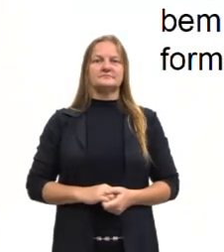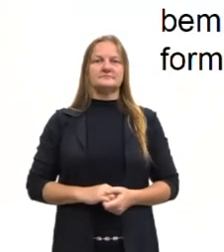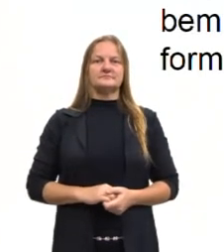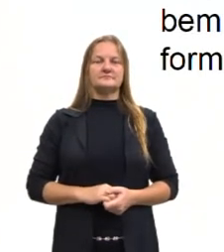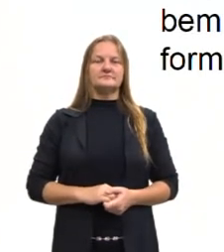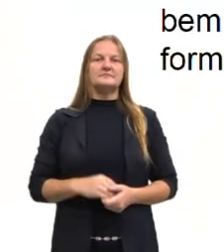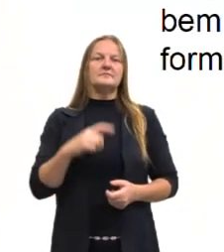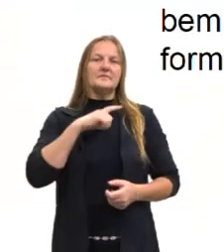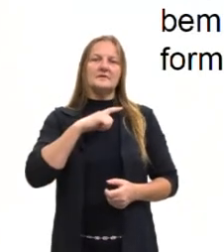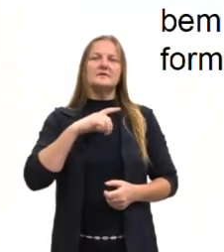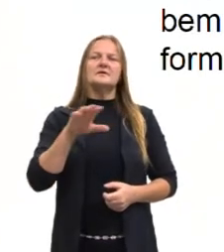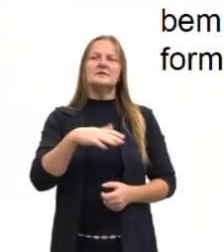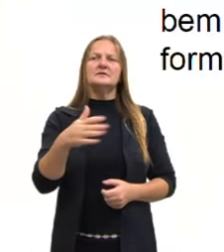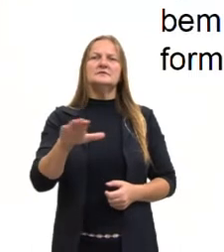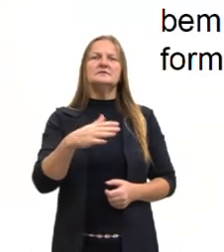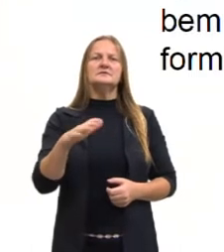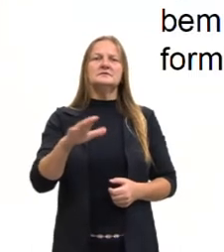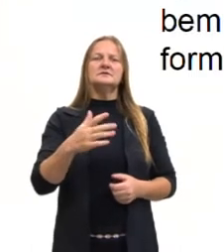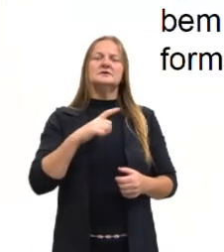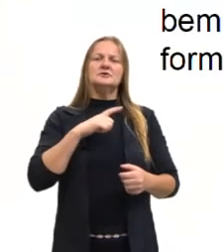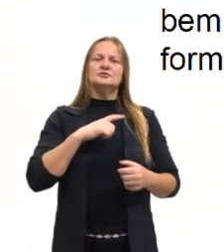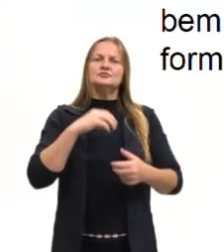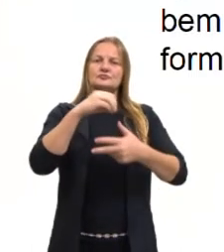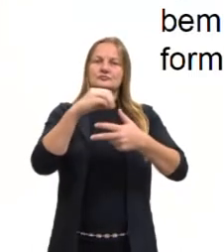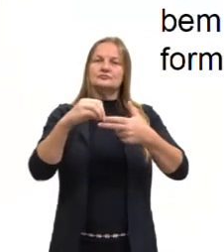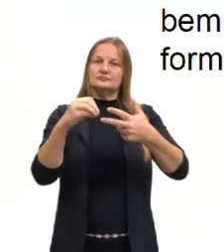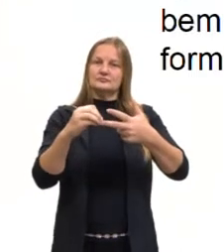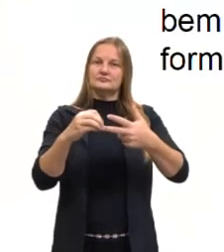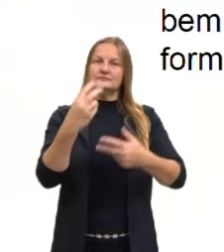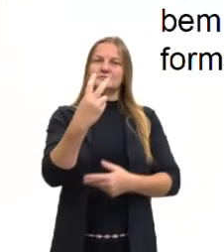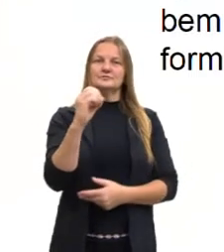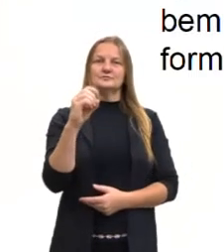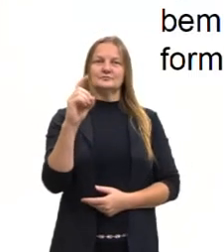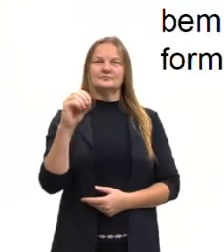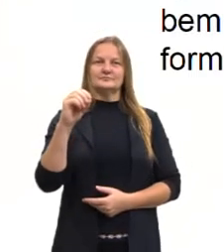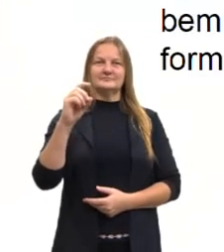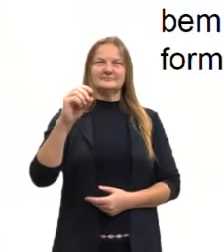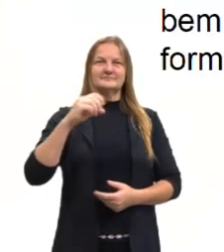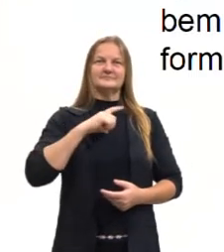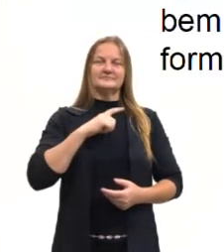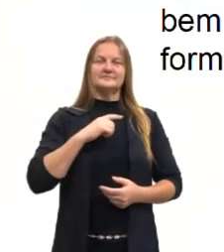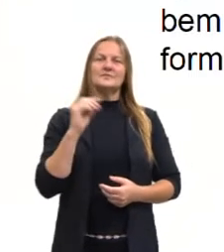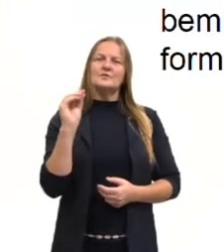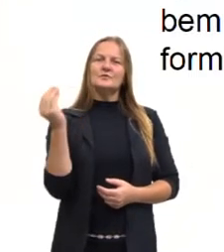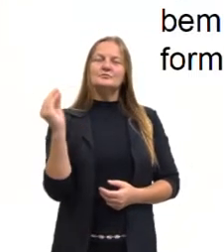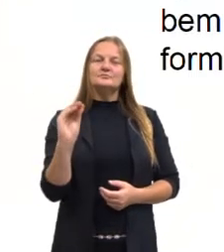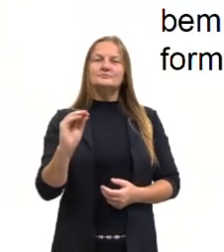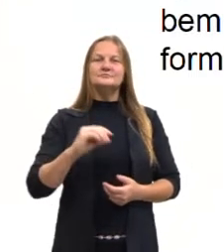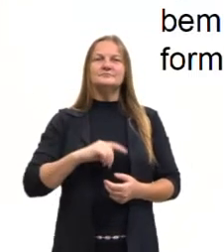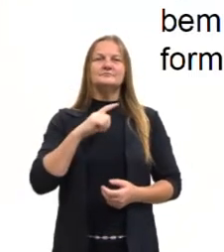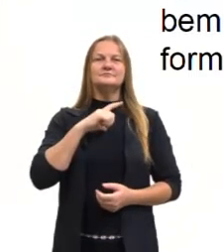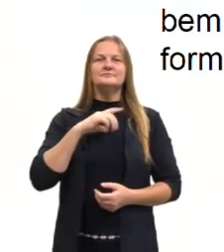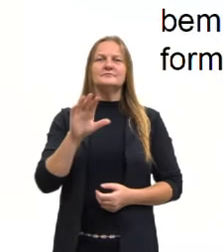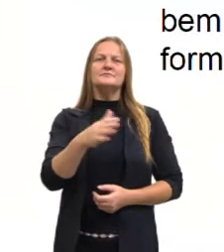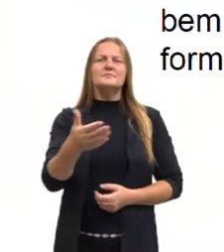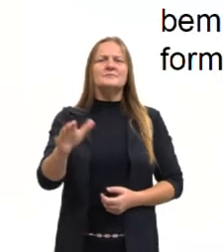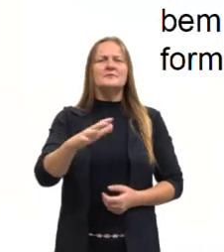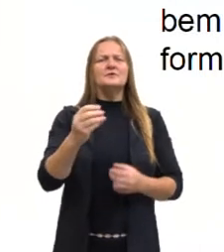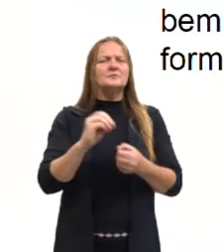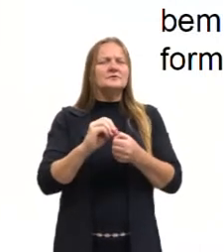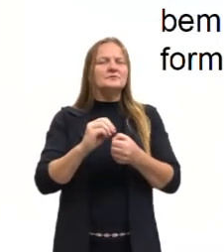Gente, eu peguei uma questão de 2010, que diz exatamente o que a gente estava falando aqui.